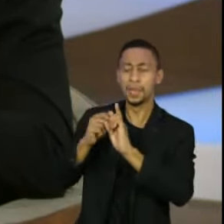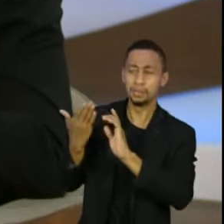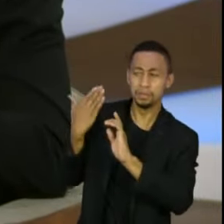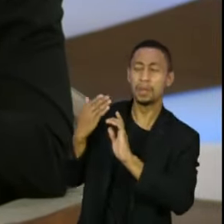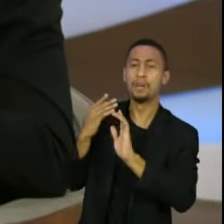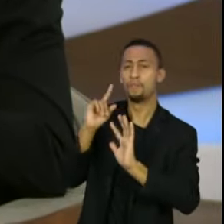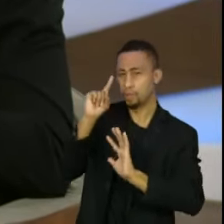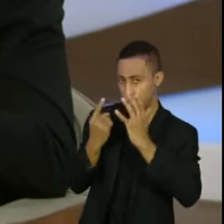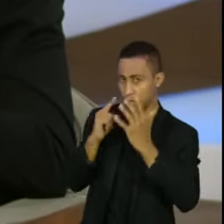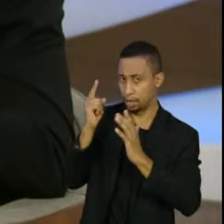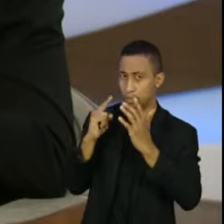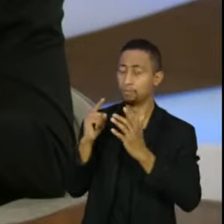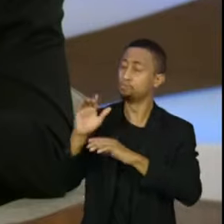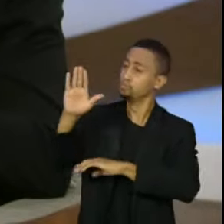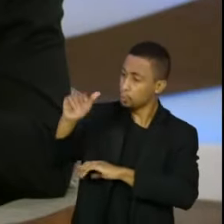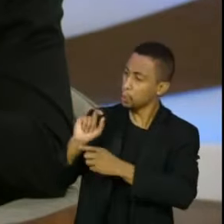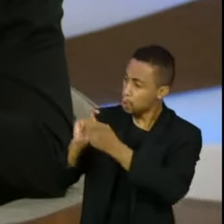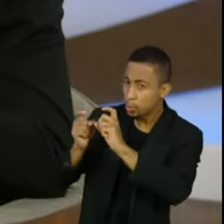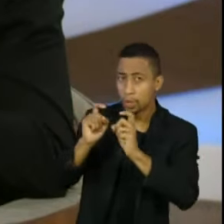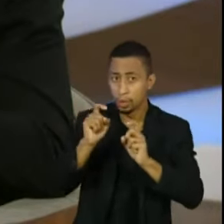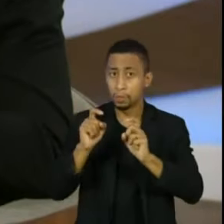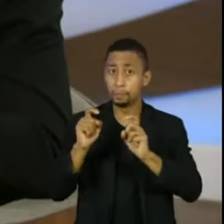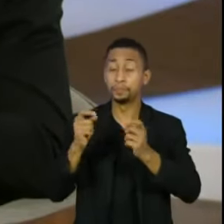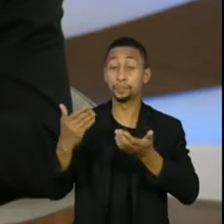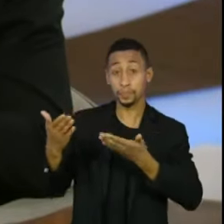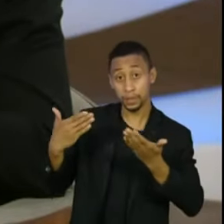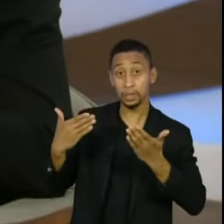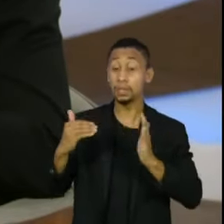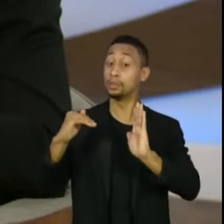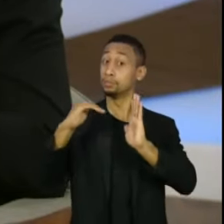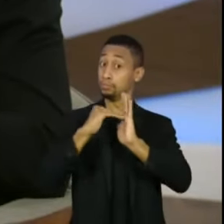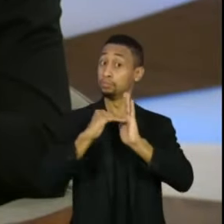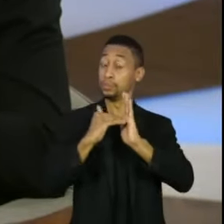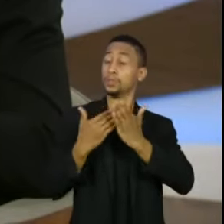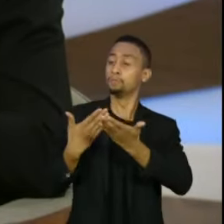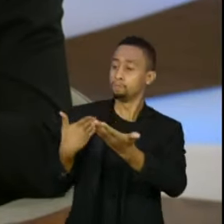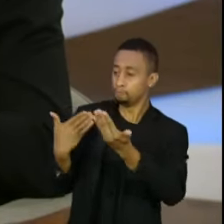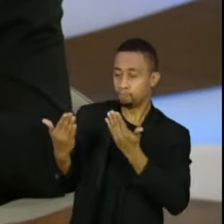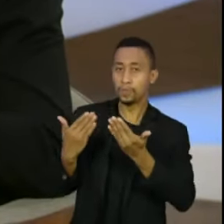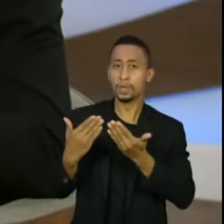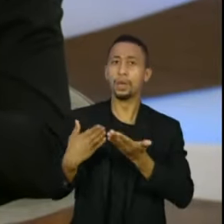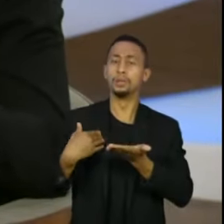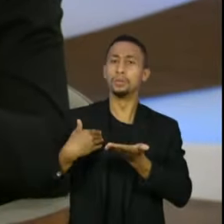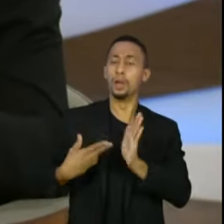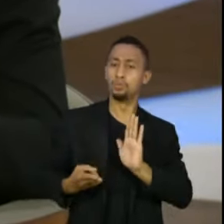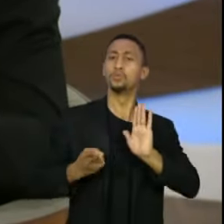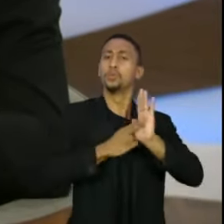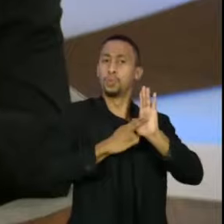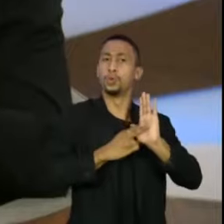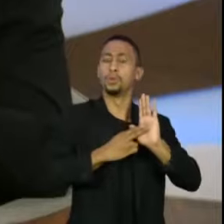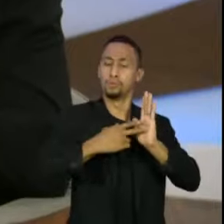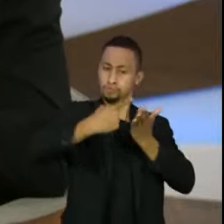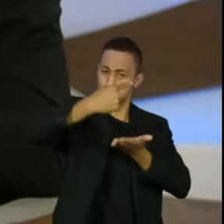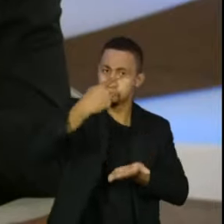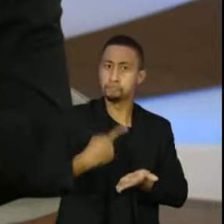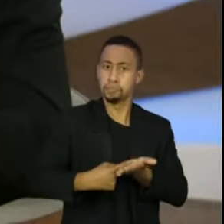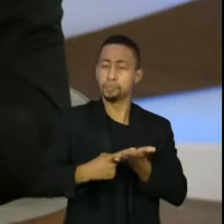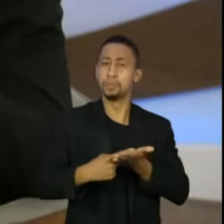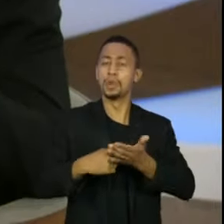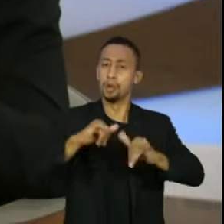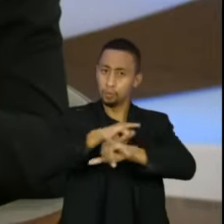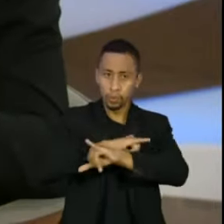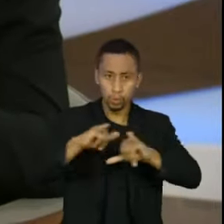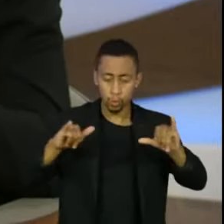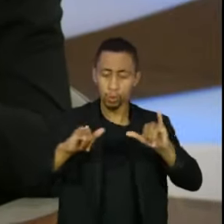ouvimos. E lá no Senado Federal, ele assumiu um compromisso, que era o compromisso dentro da programação do Ministério da Saúde,